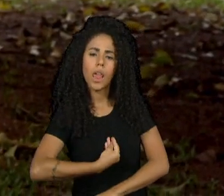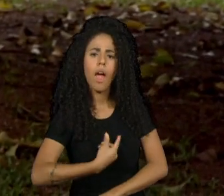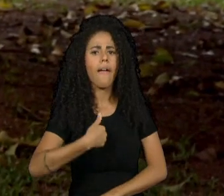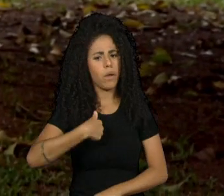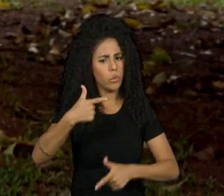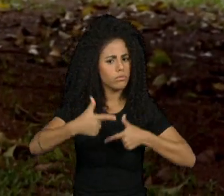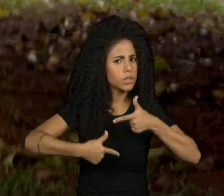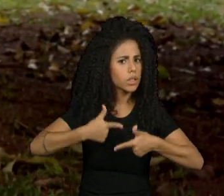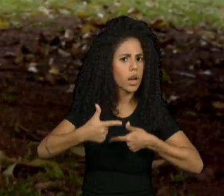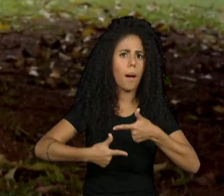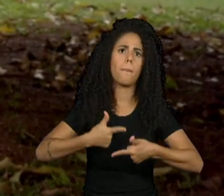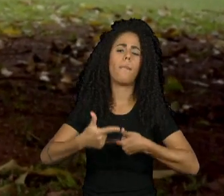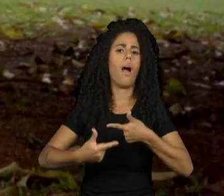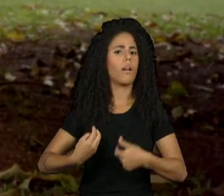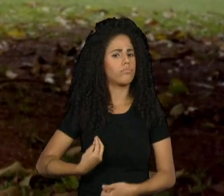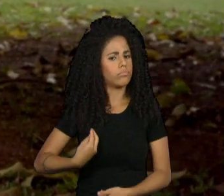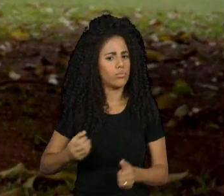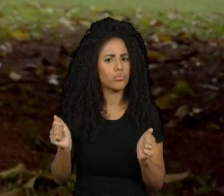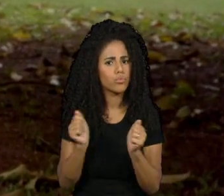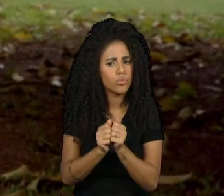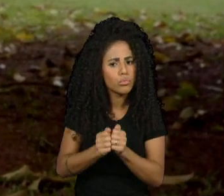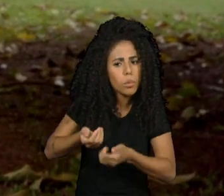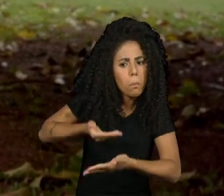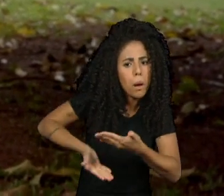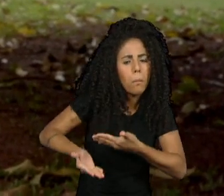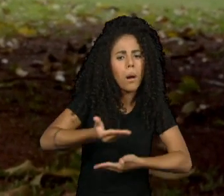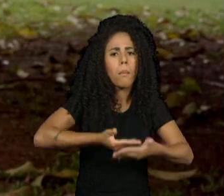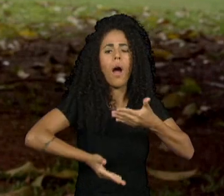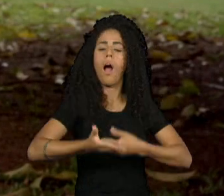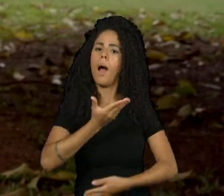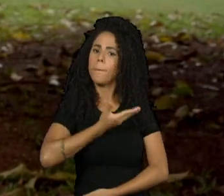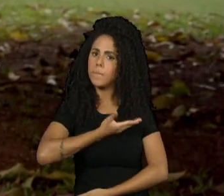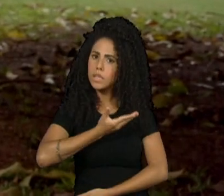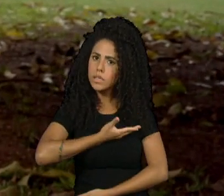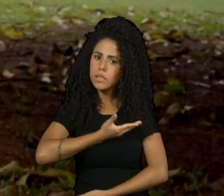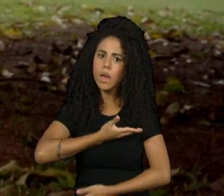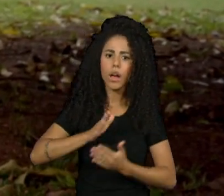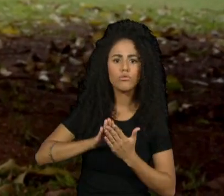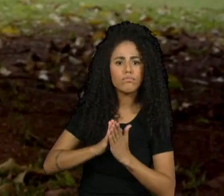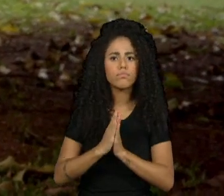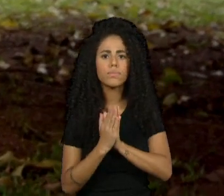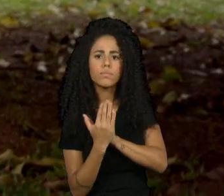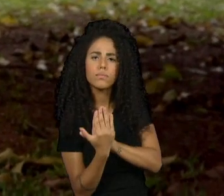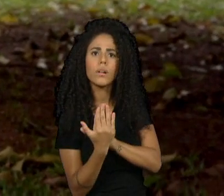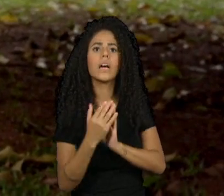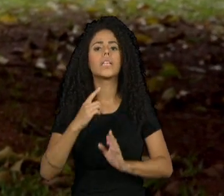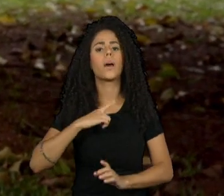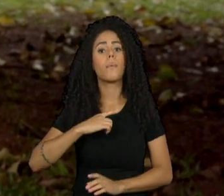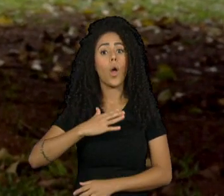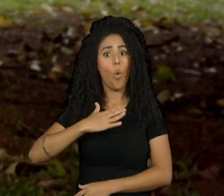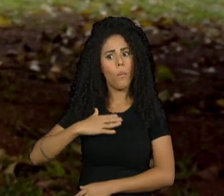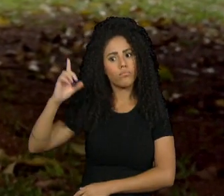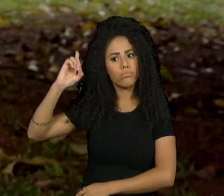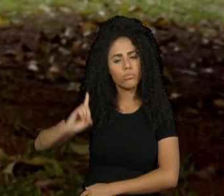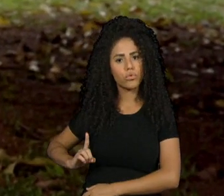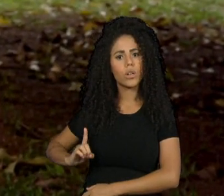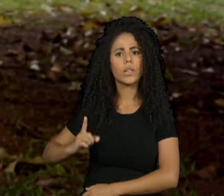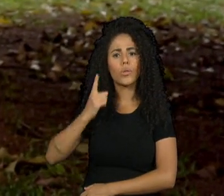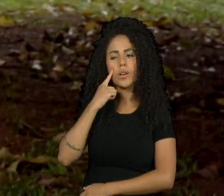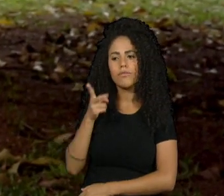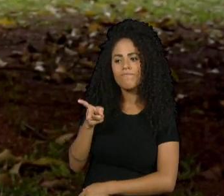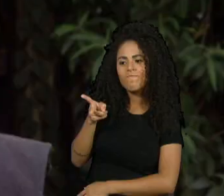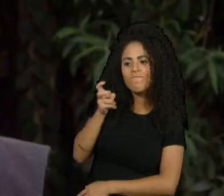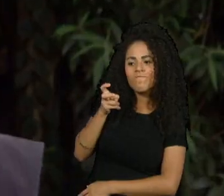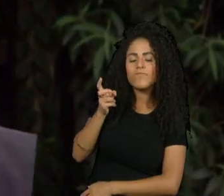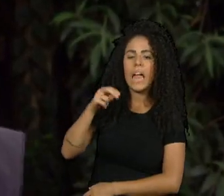Trabalho, convivo, tenho amizades, trabalho muito próximo. Meu diretor é um homem trans que eu admiro demais, chamado